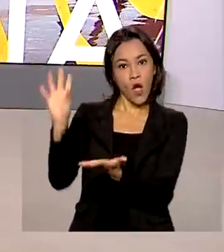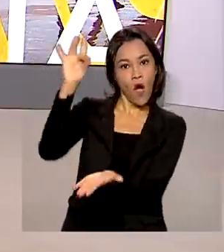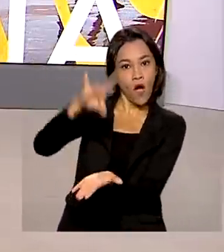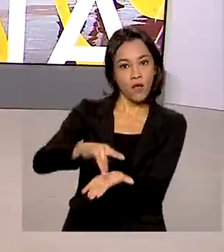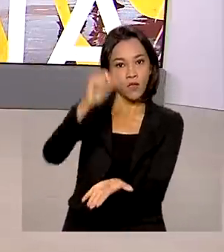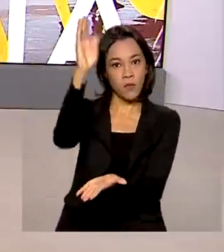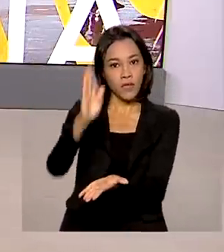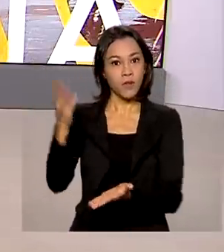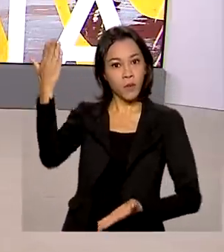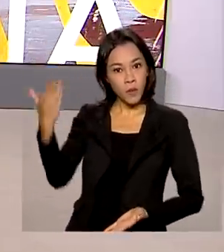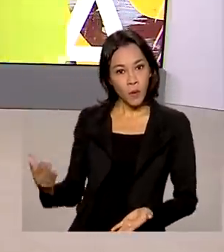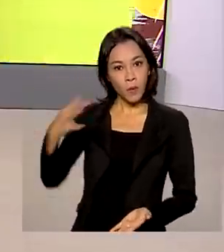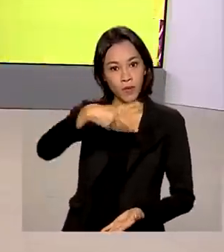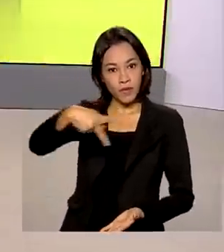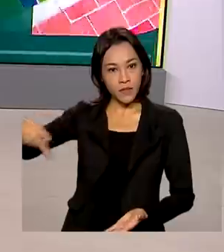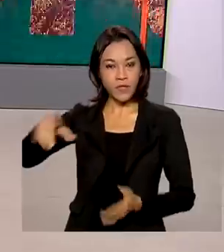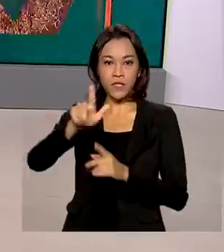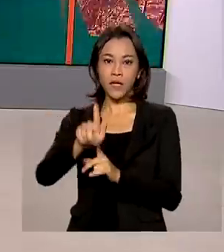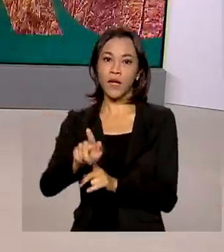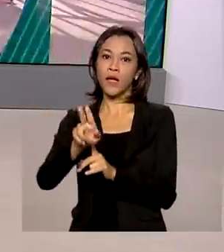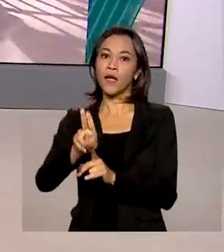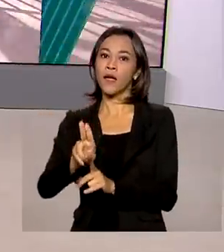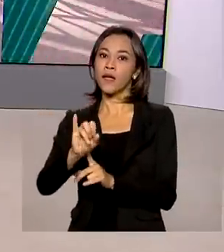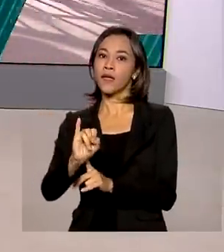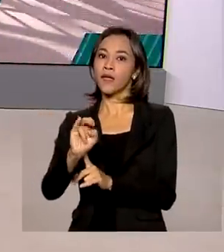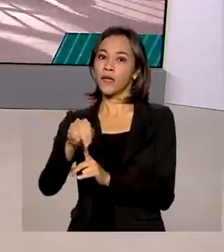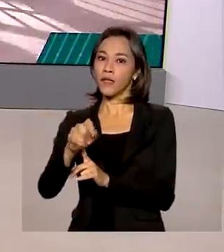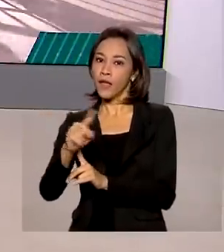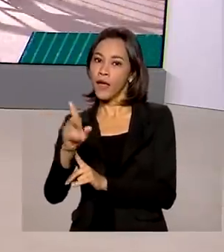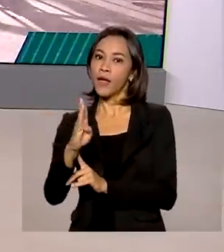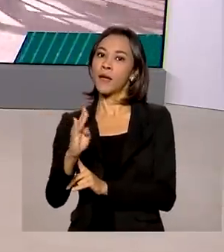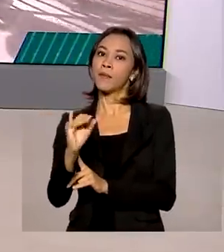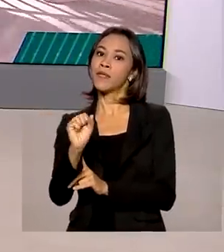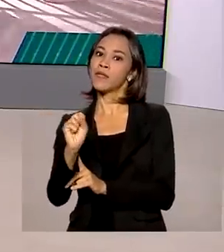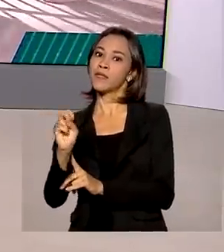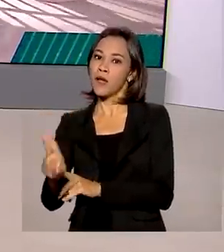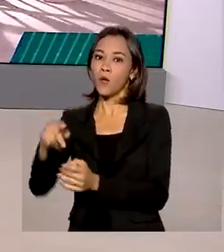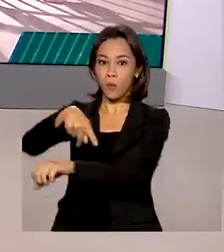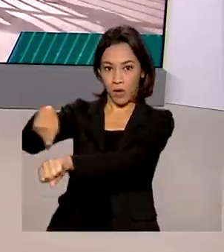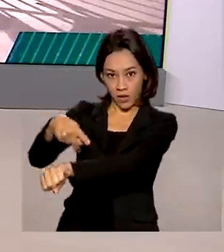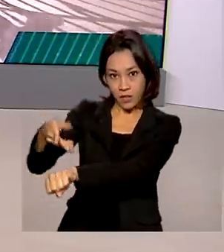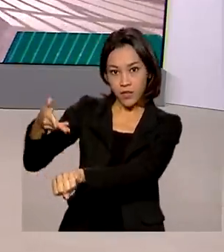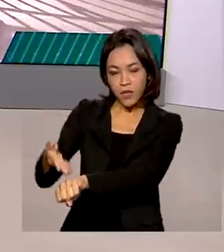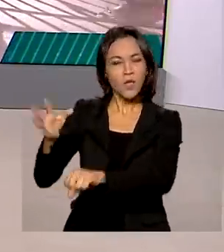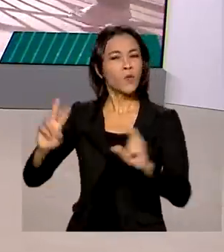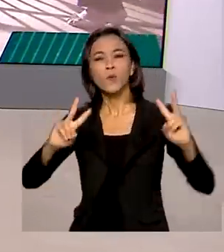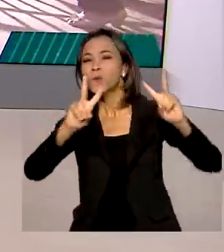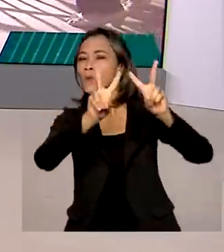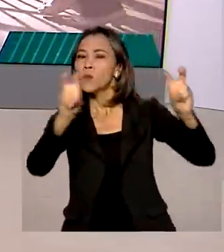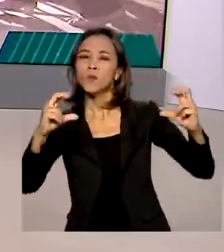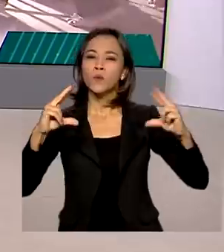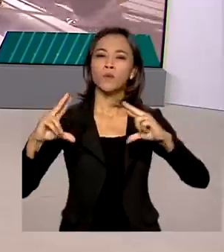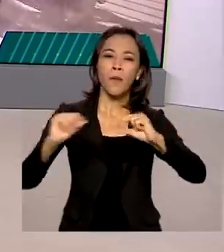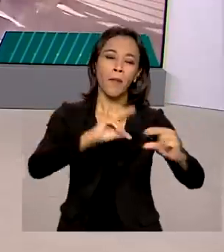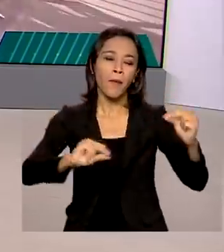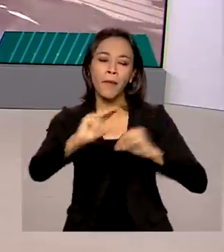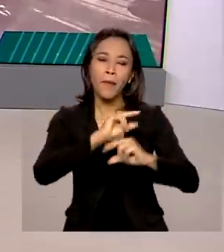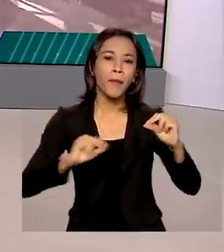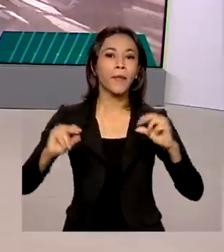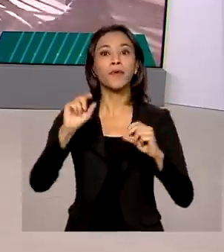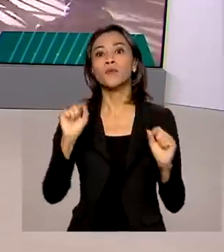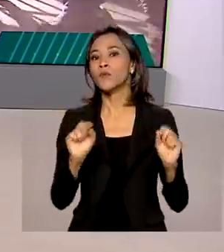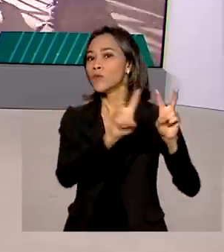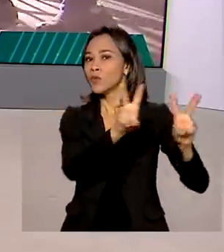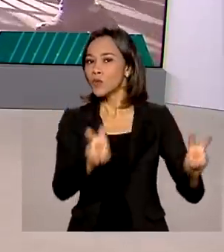o presidente da Guiné-Bissau foi recebido pelo presidente Jair Bolsonaro no Palácio do Planalto. Eles trataram de assuntos comuns entre os países,